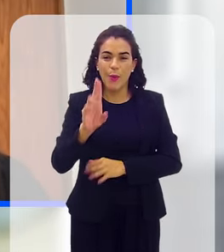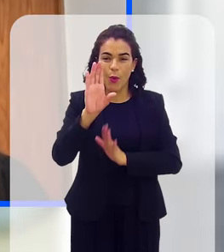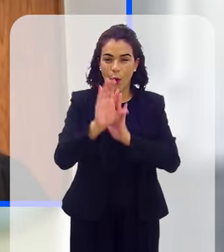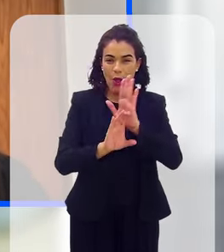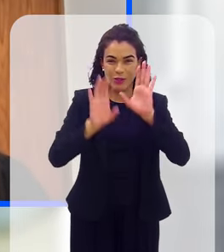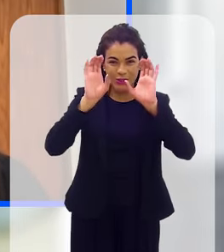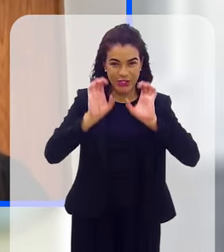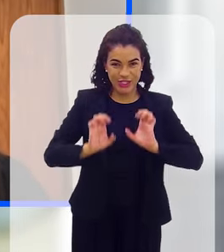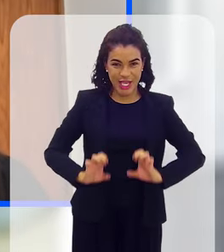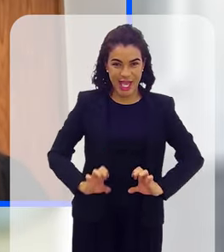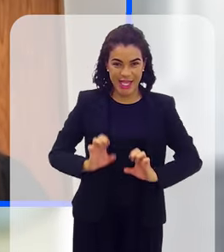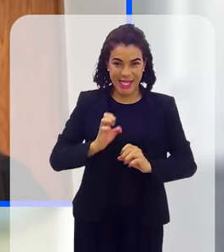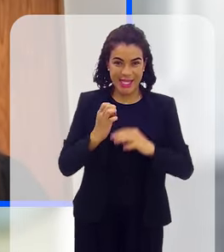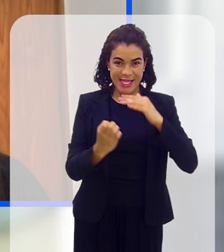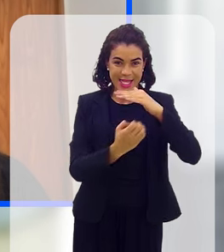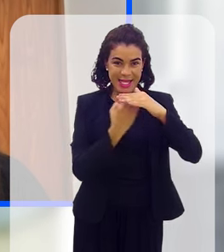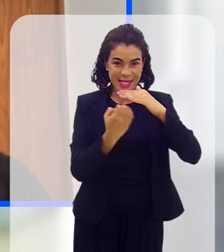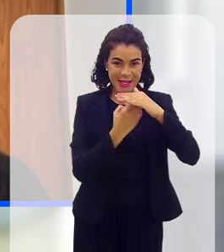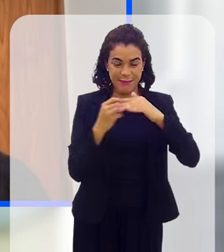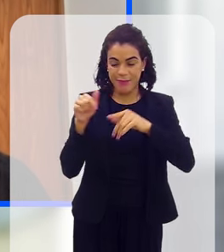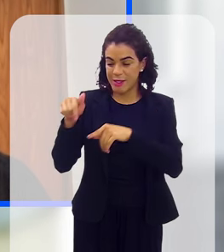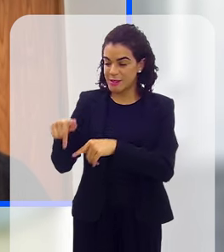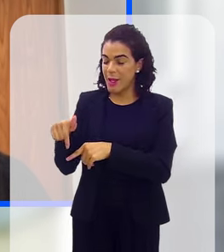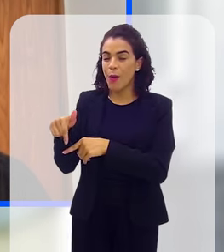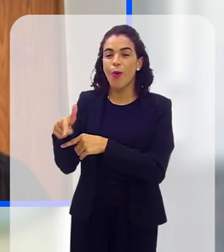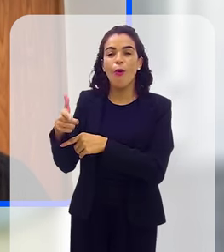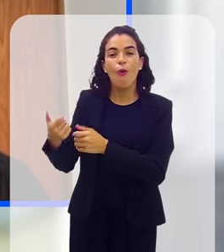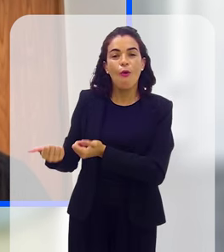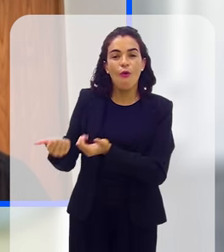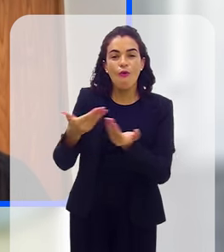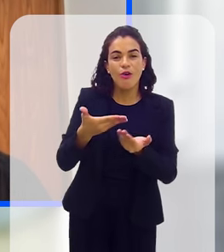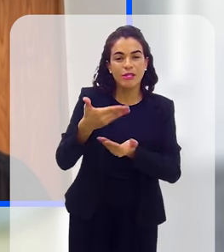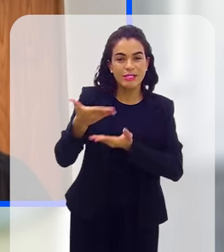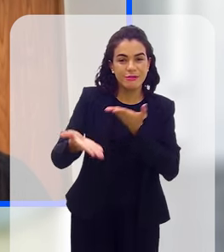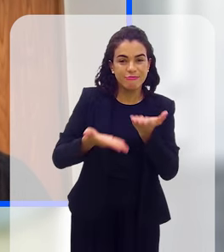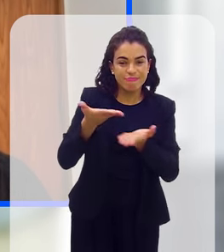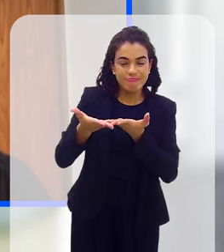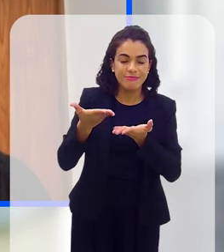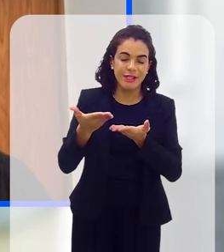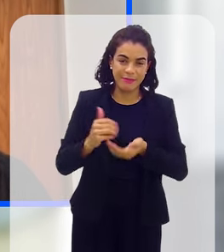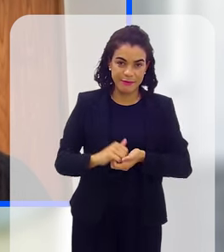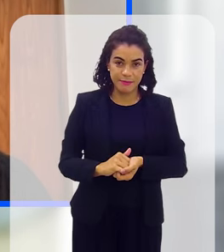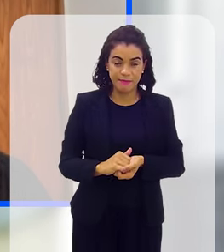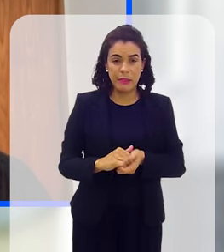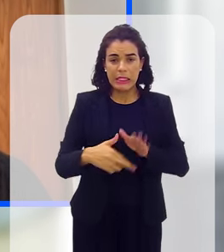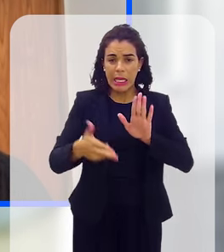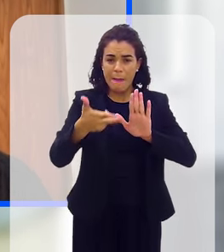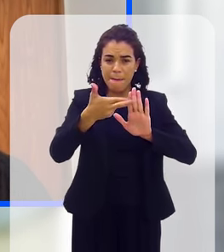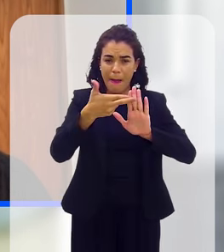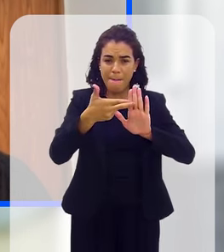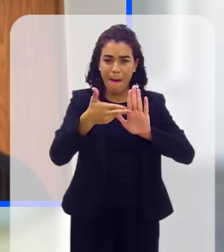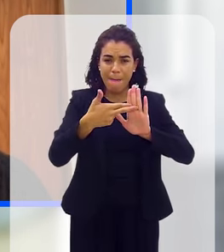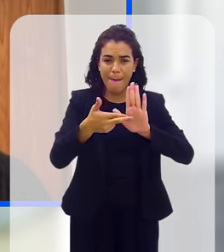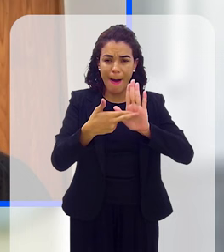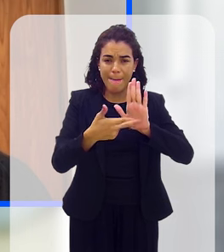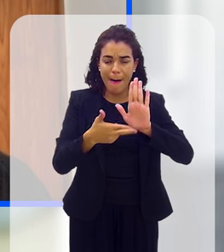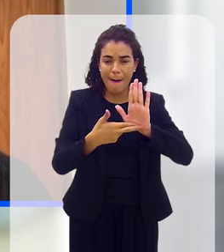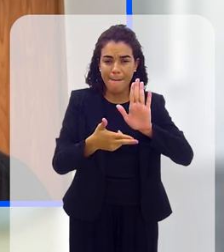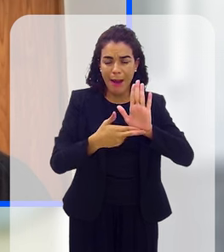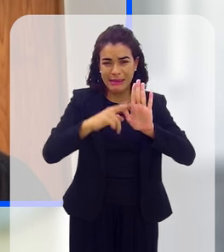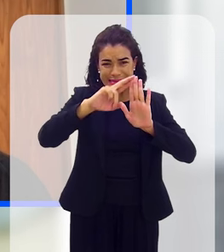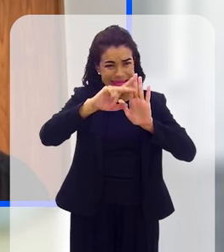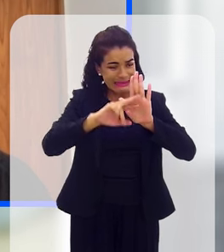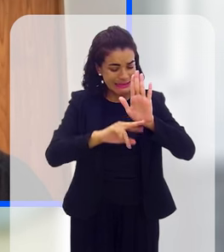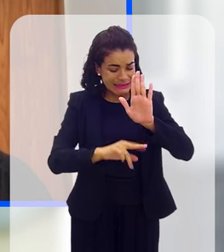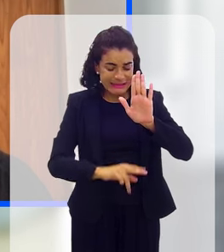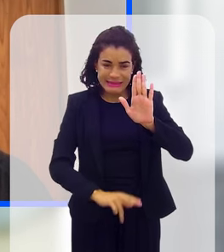ética das empresas para com os fornecedores. E ali ela coloca uma série de diretrizes, uma série,